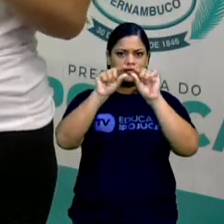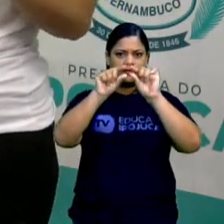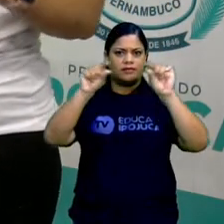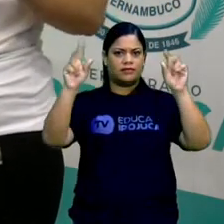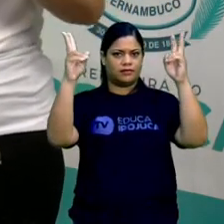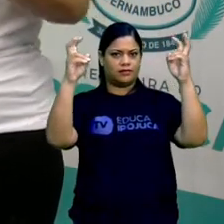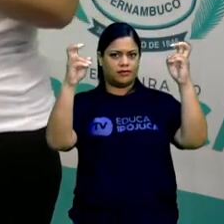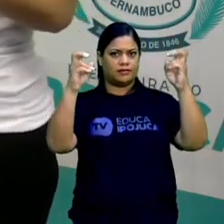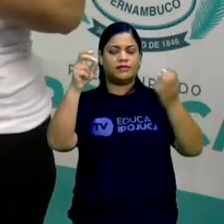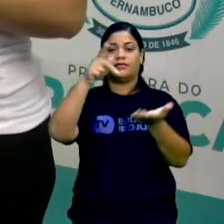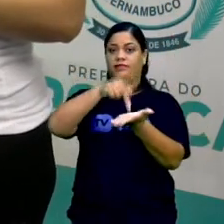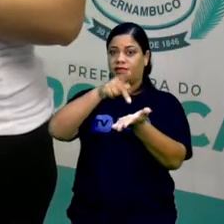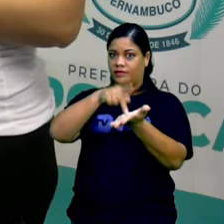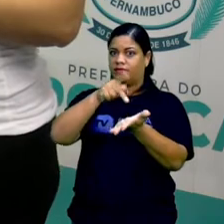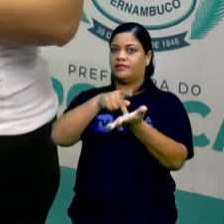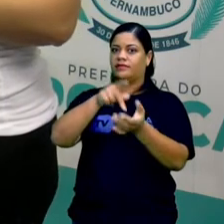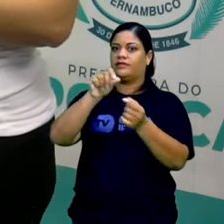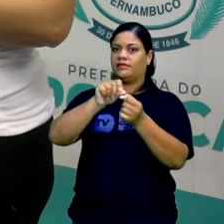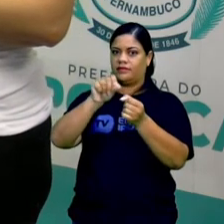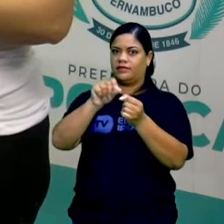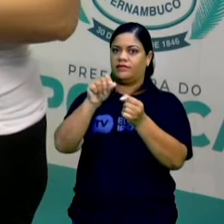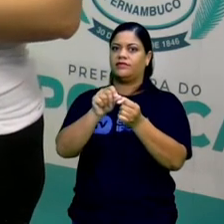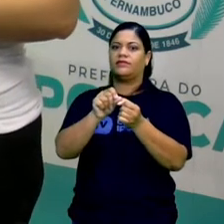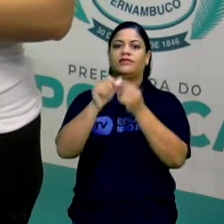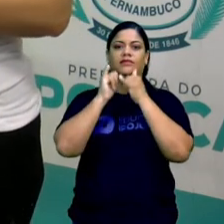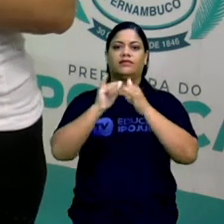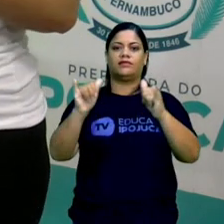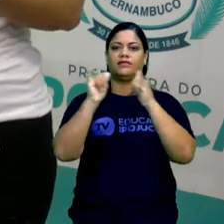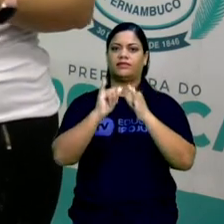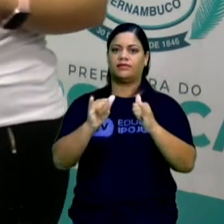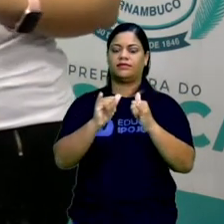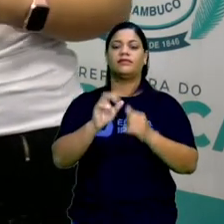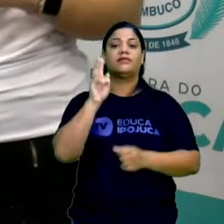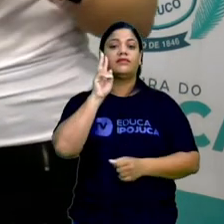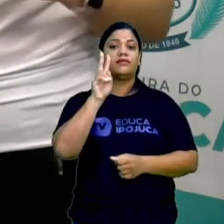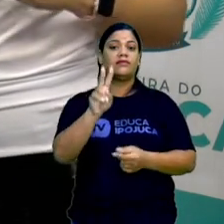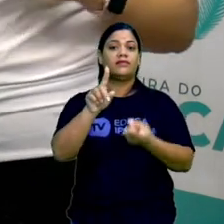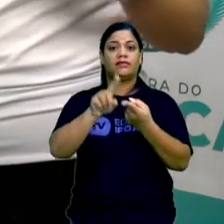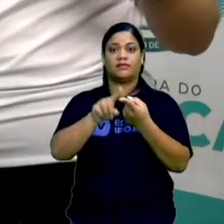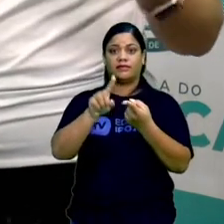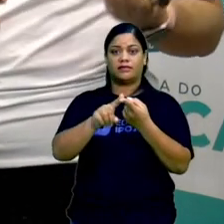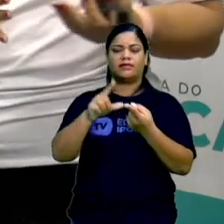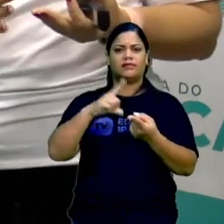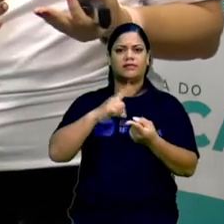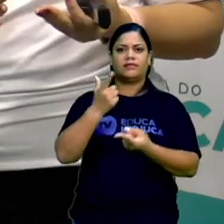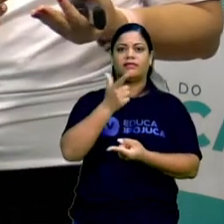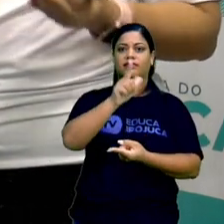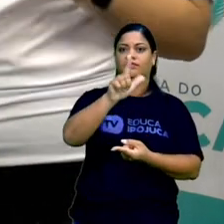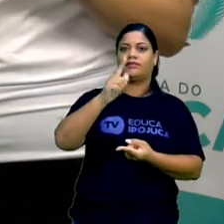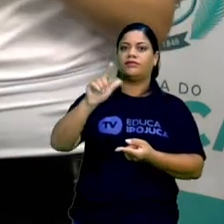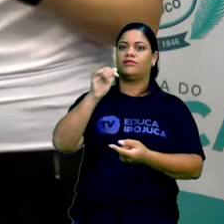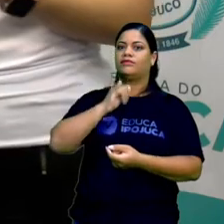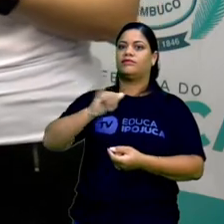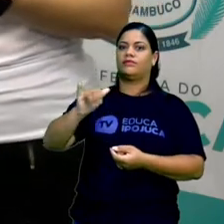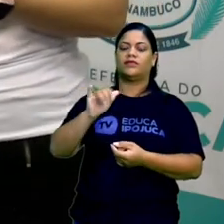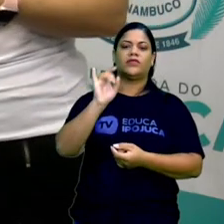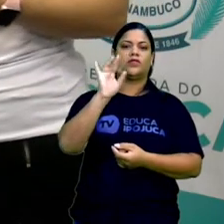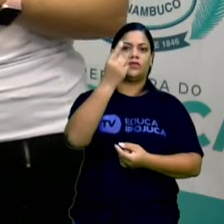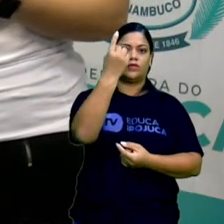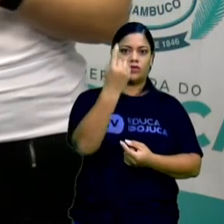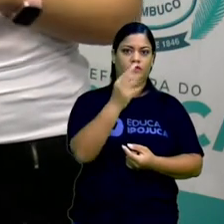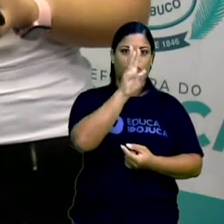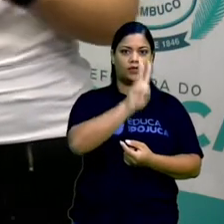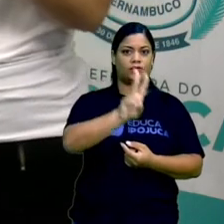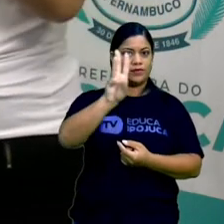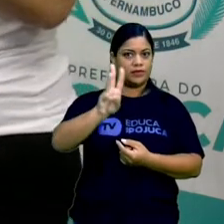se realmente aquele site publicou ou não. E ver também se saiu em outro veículo. Então, foi só naquele